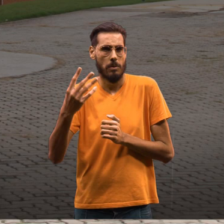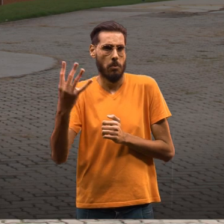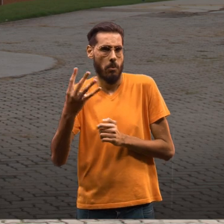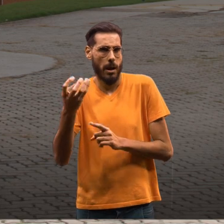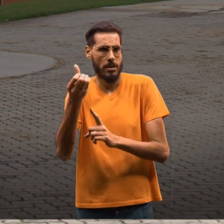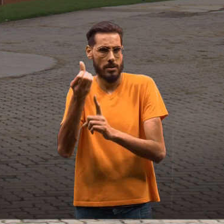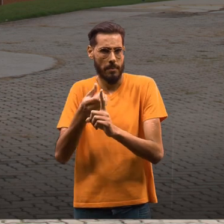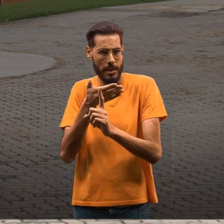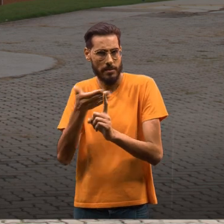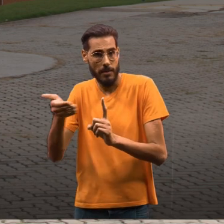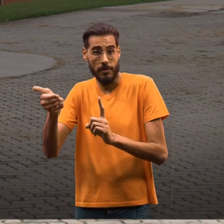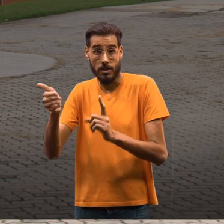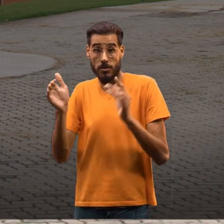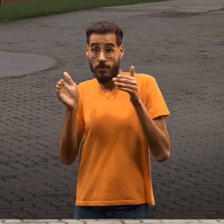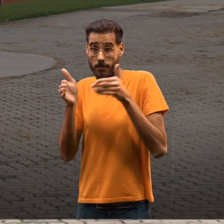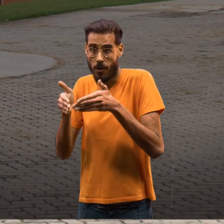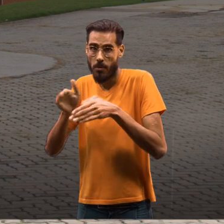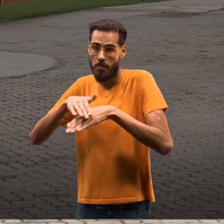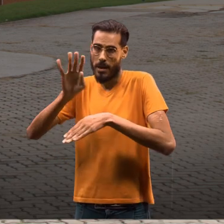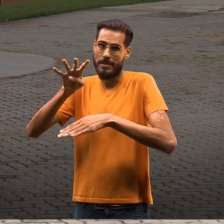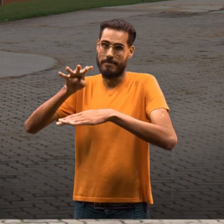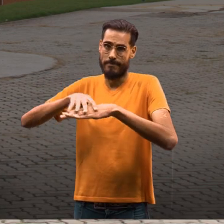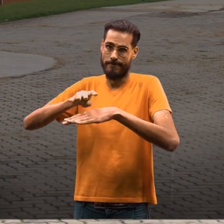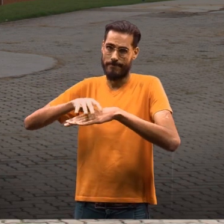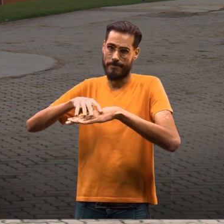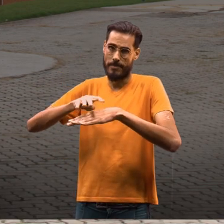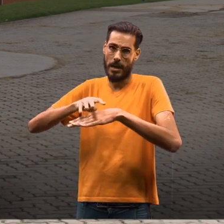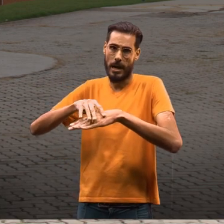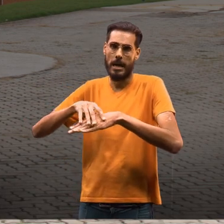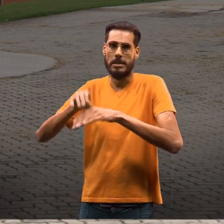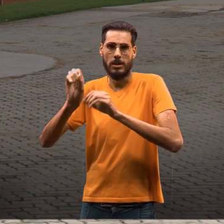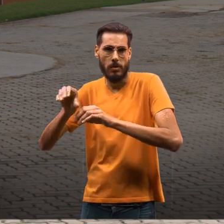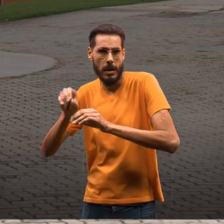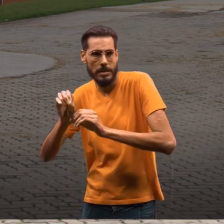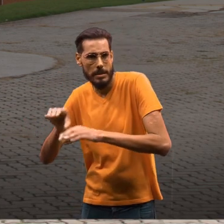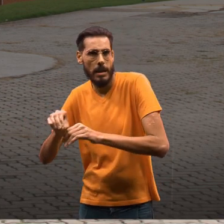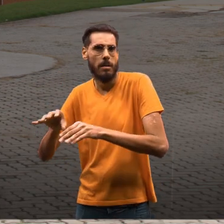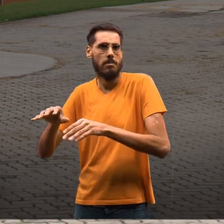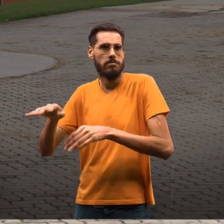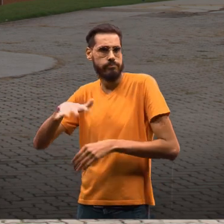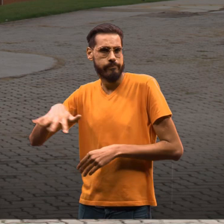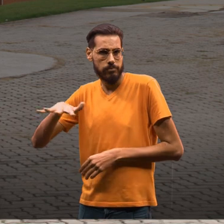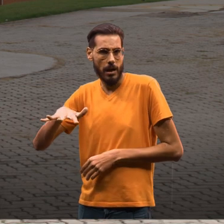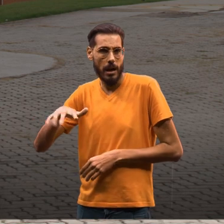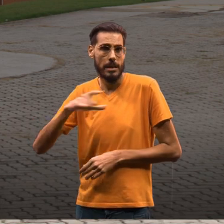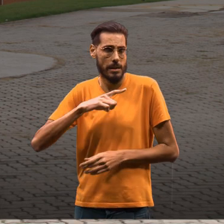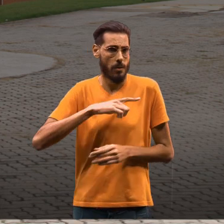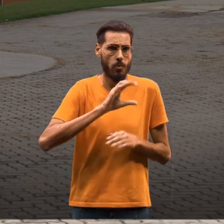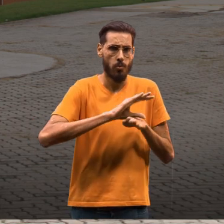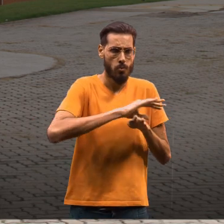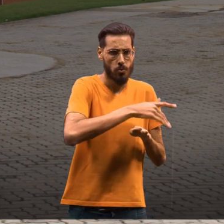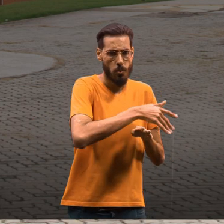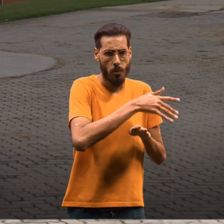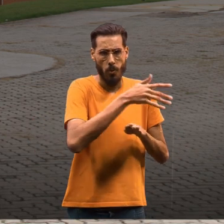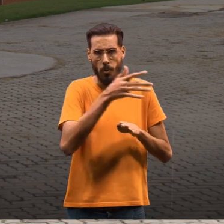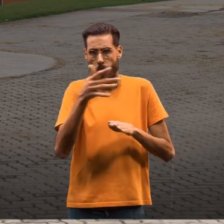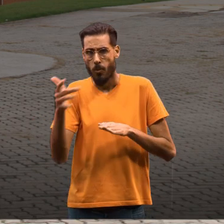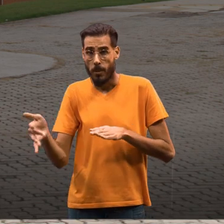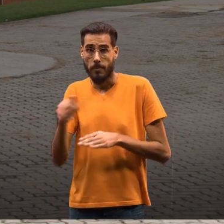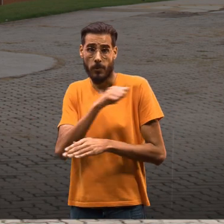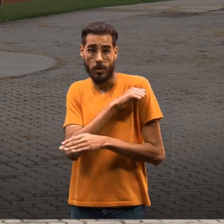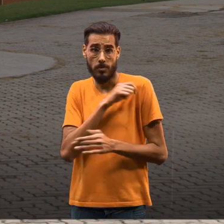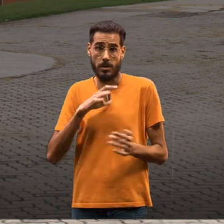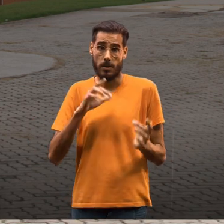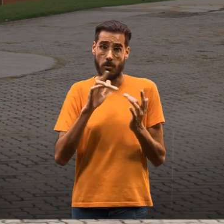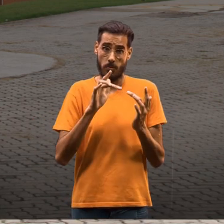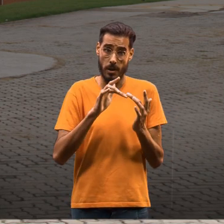semestre, as atenções são focadas diretamente para a matemática, para a educação matemática, para as disciplinas de educação. Então, ao longo de todo o curso, o